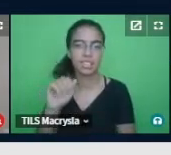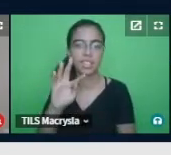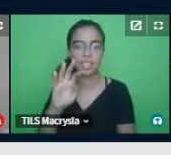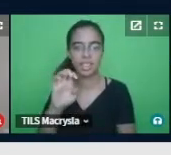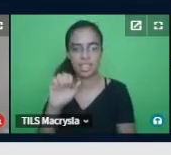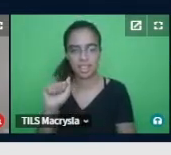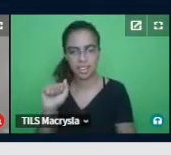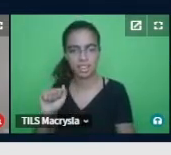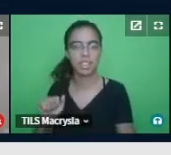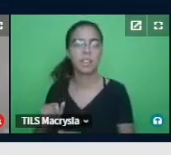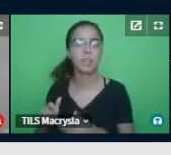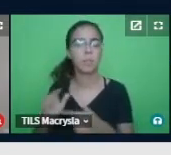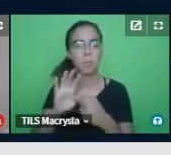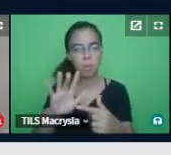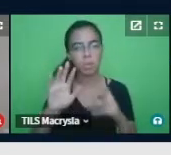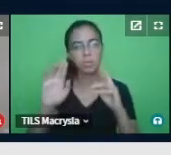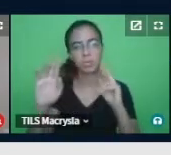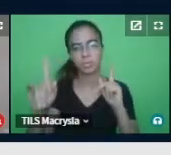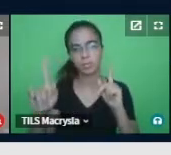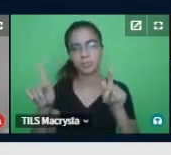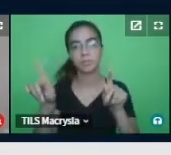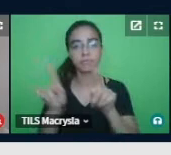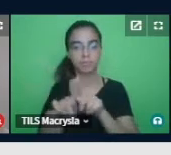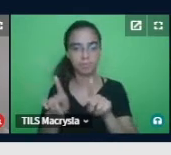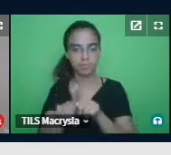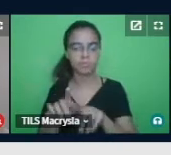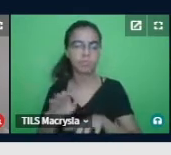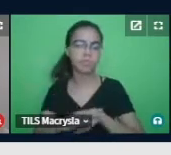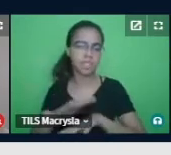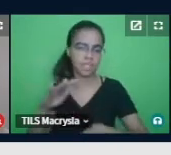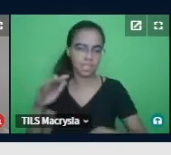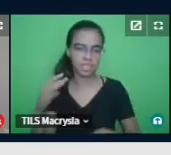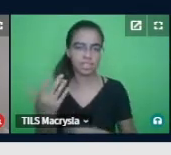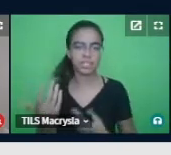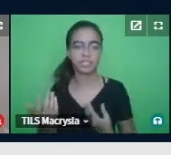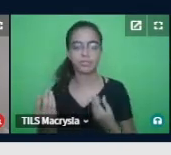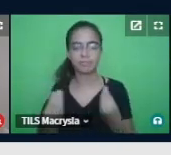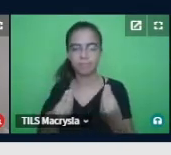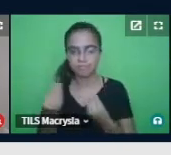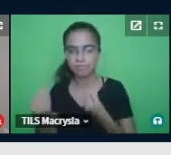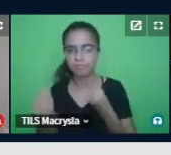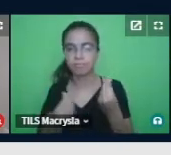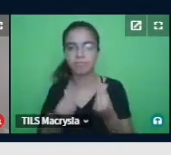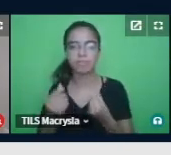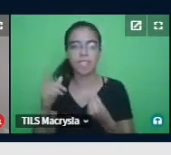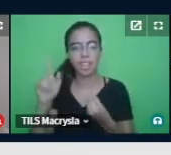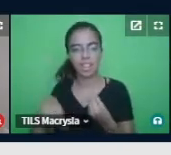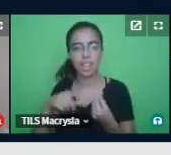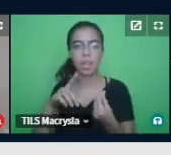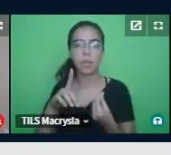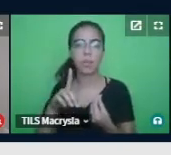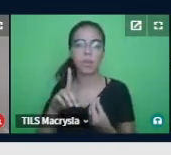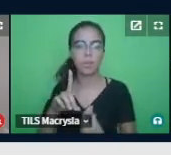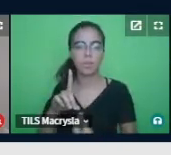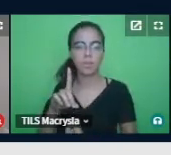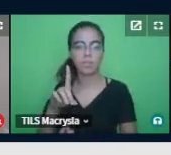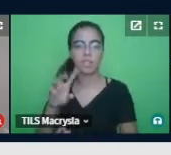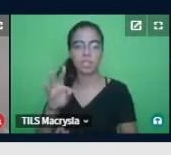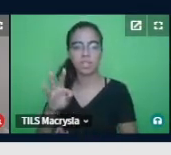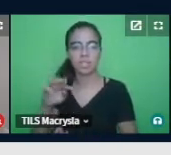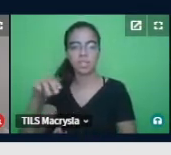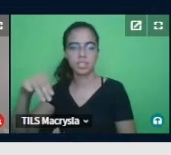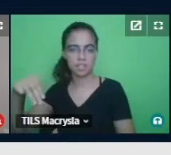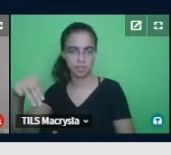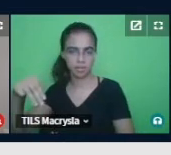os impactos mais salientes que nós percebemos foi o déficit interior da mente, a coerência central fraca e a disfunção